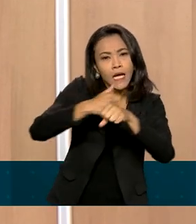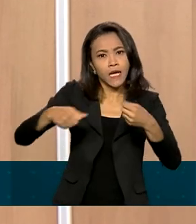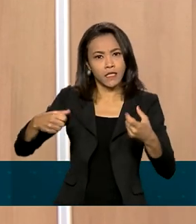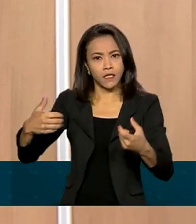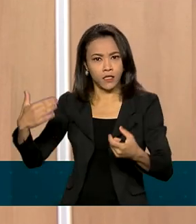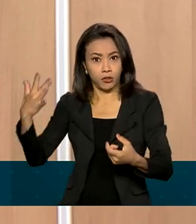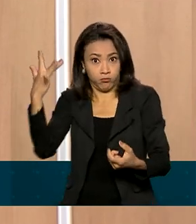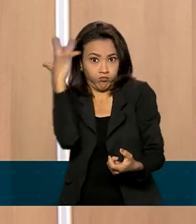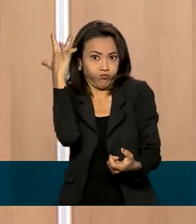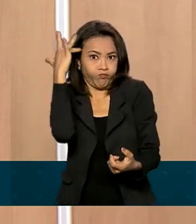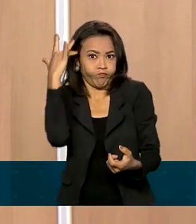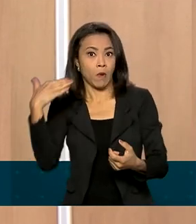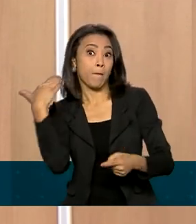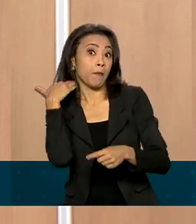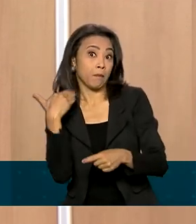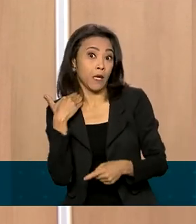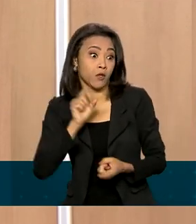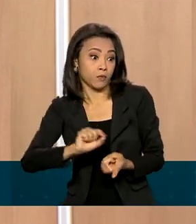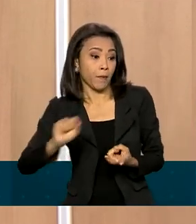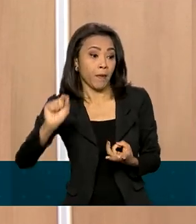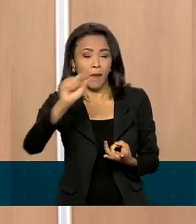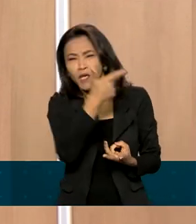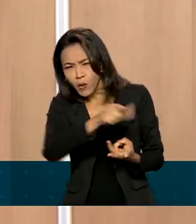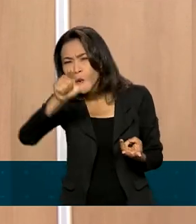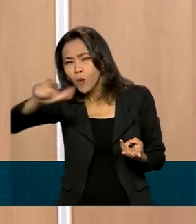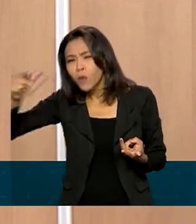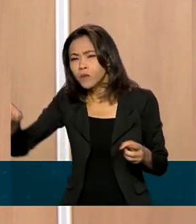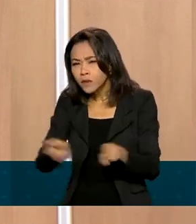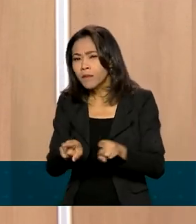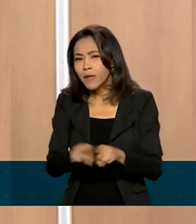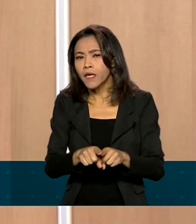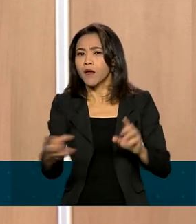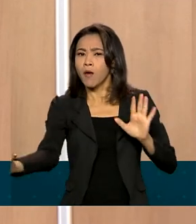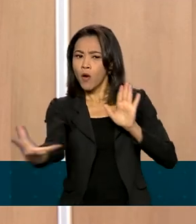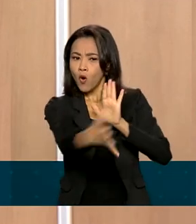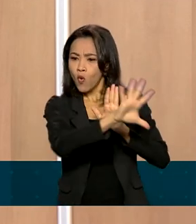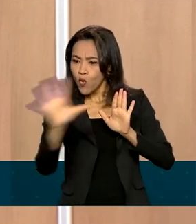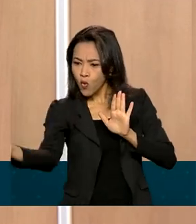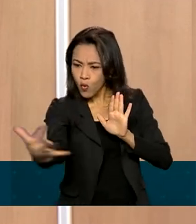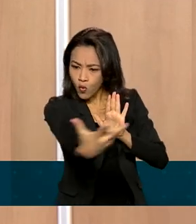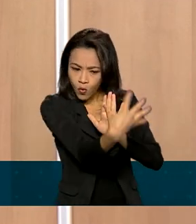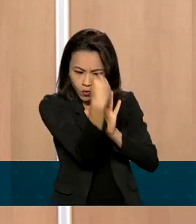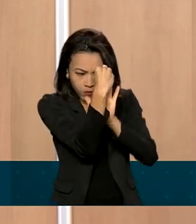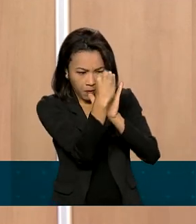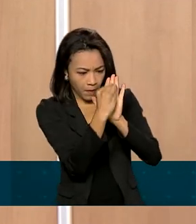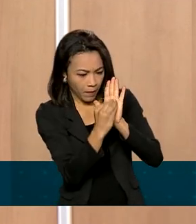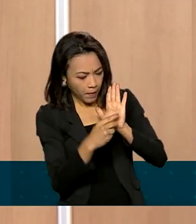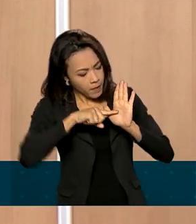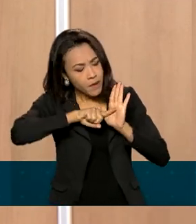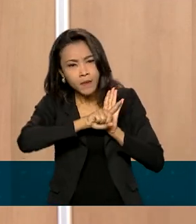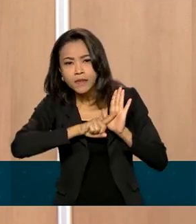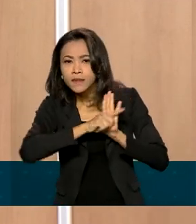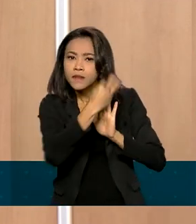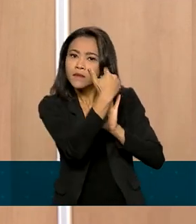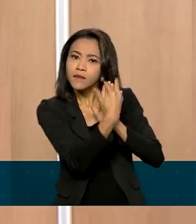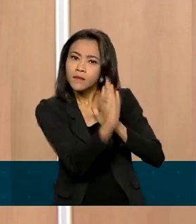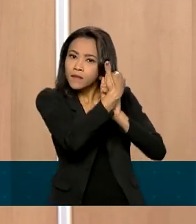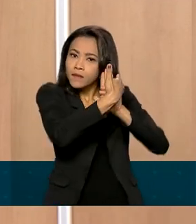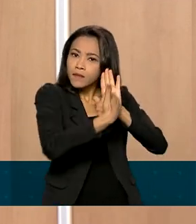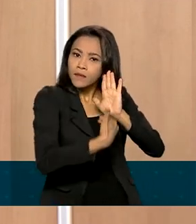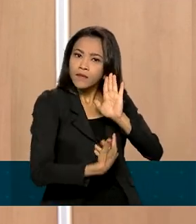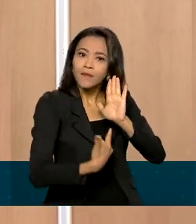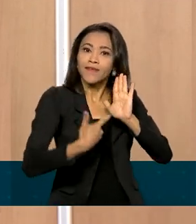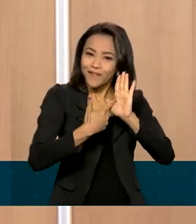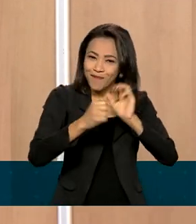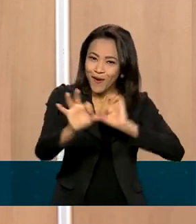bancos brasileiros e também de outras instituições financeiras. E o resultado dessa pesquisa foi, então, preparado em termos de